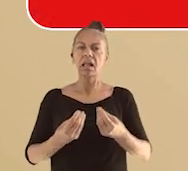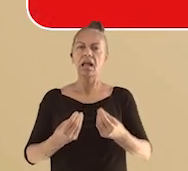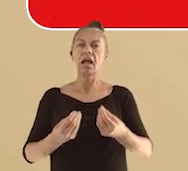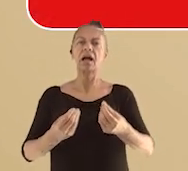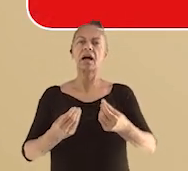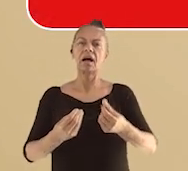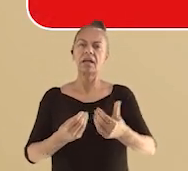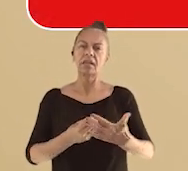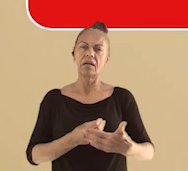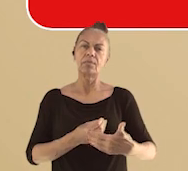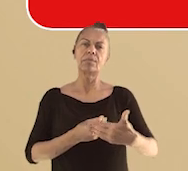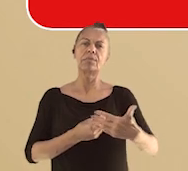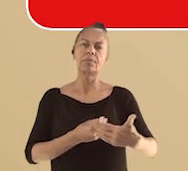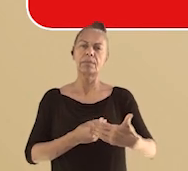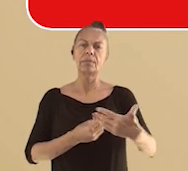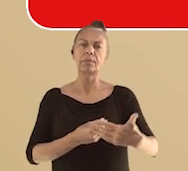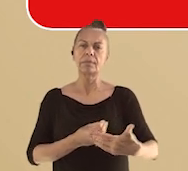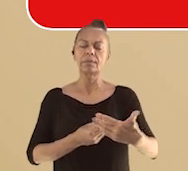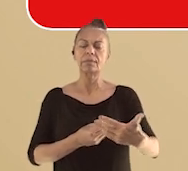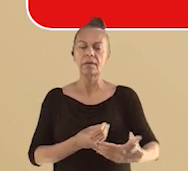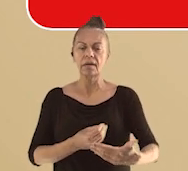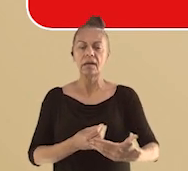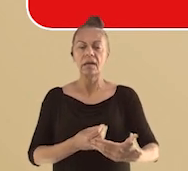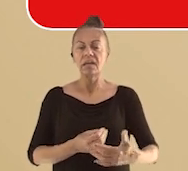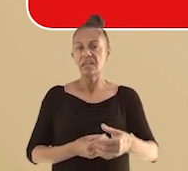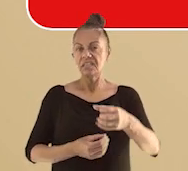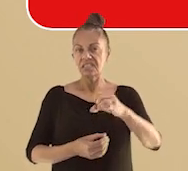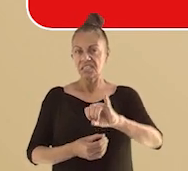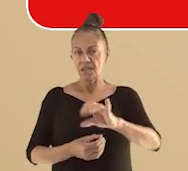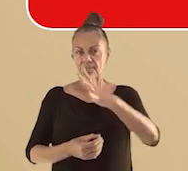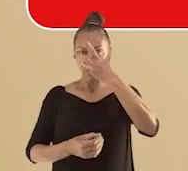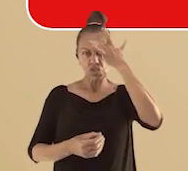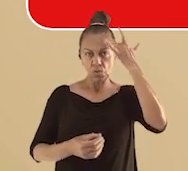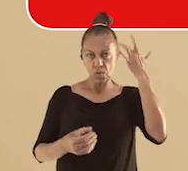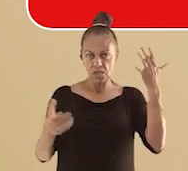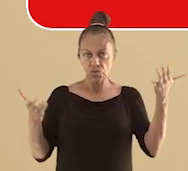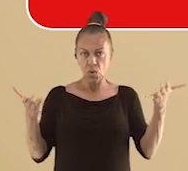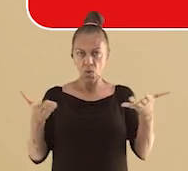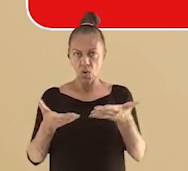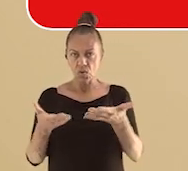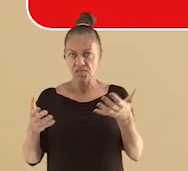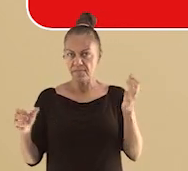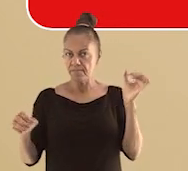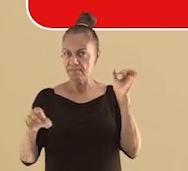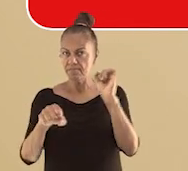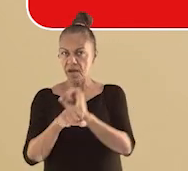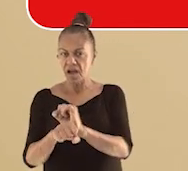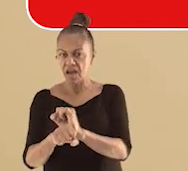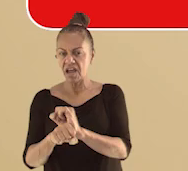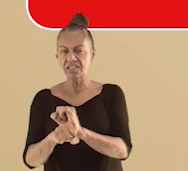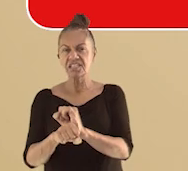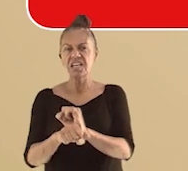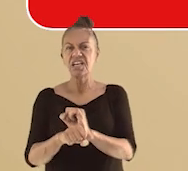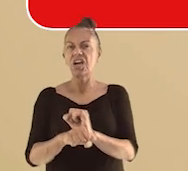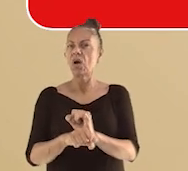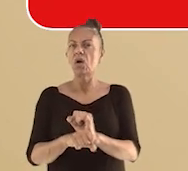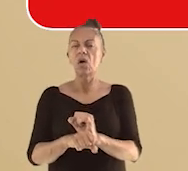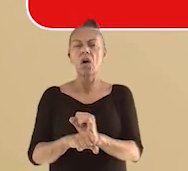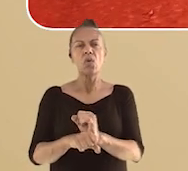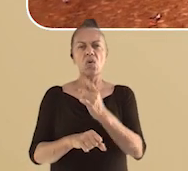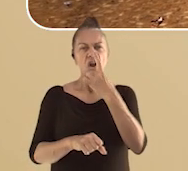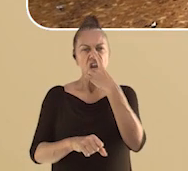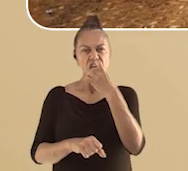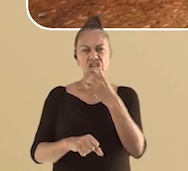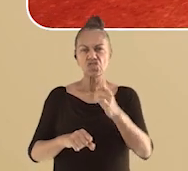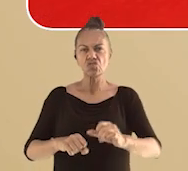lentamente. Mesmo se as pessoas parassem de produzir lixo plástico hoje, os impactos desse lixo que já está